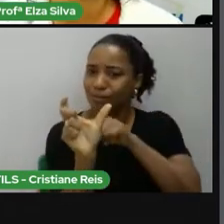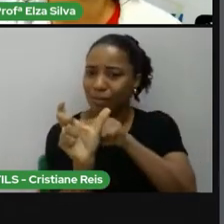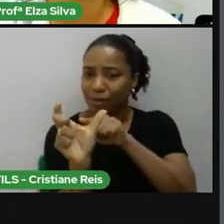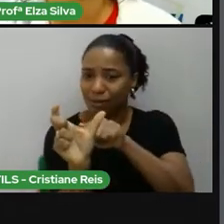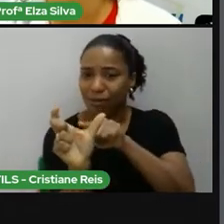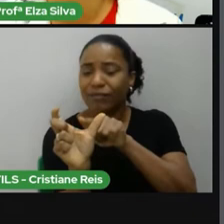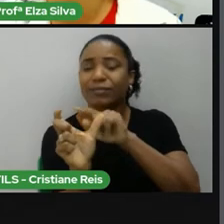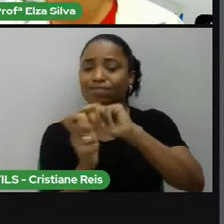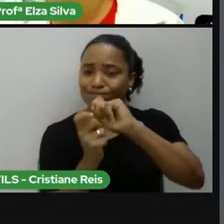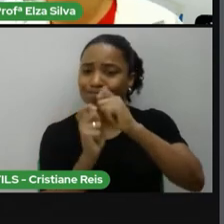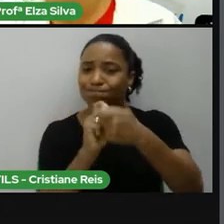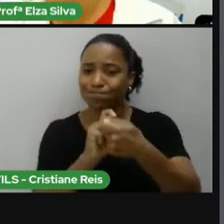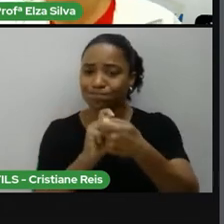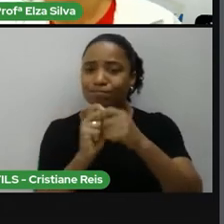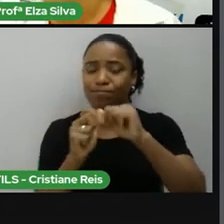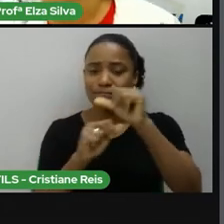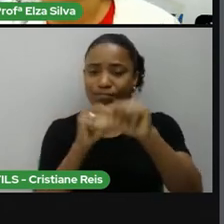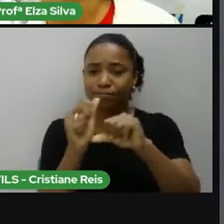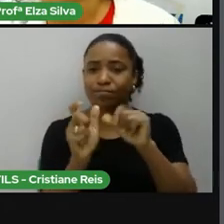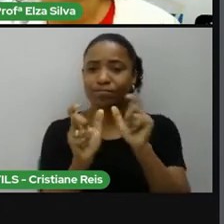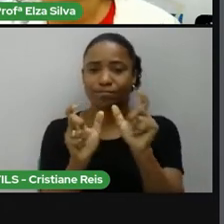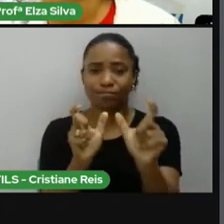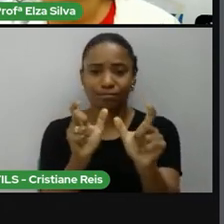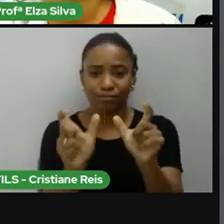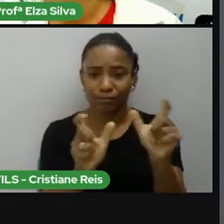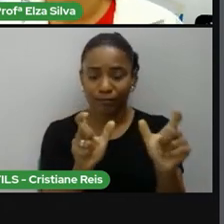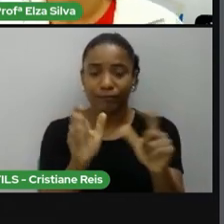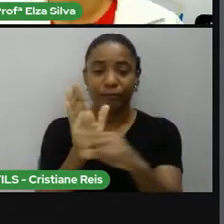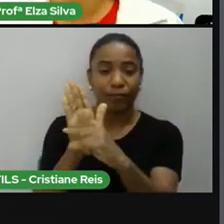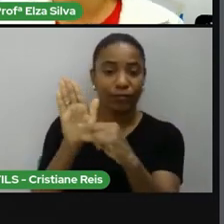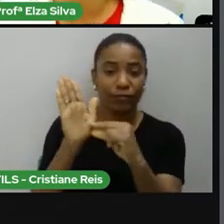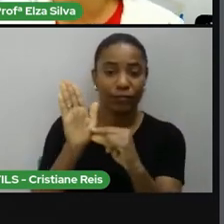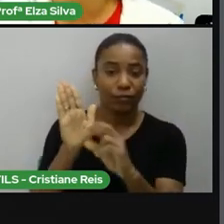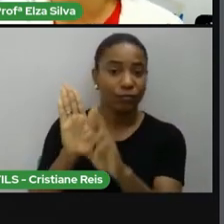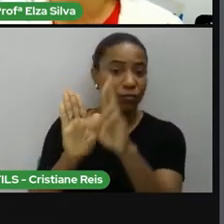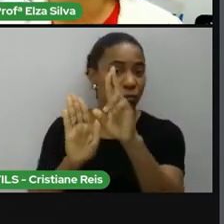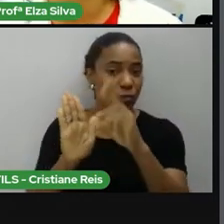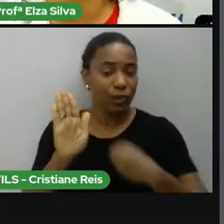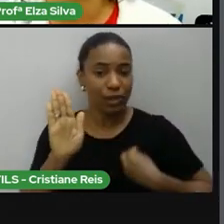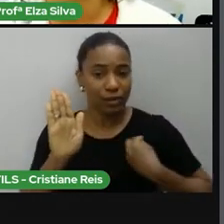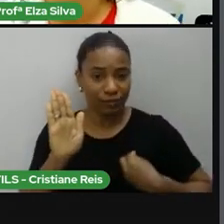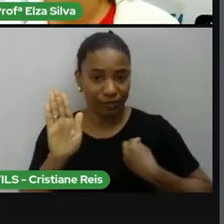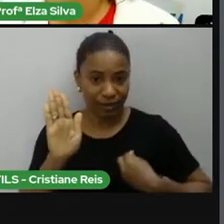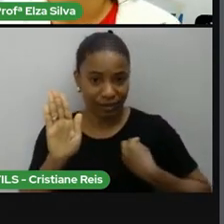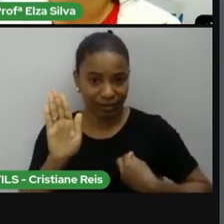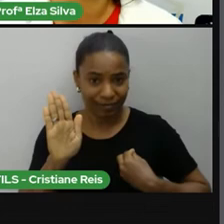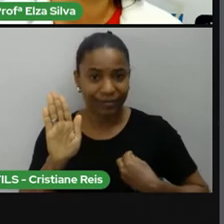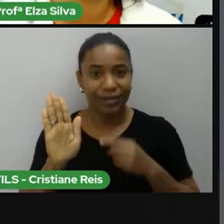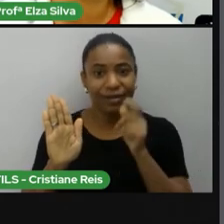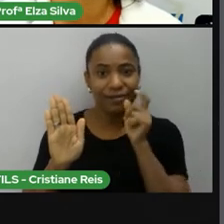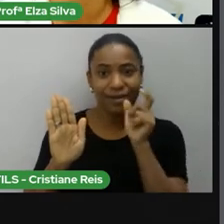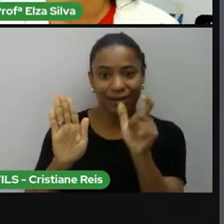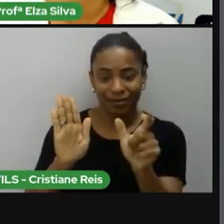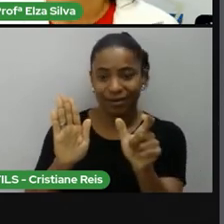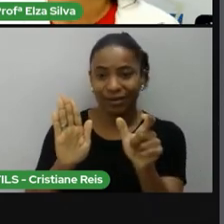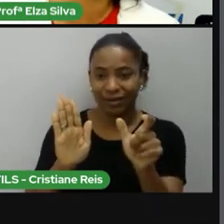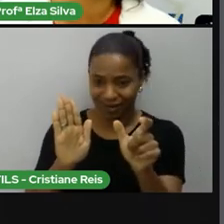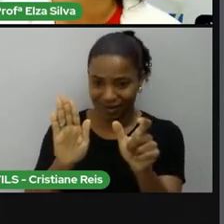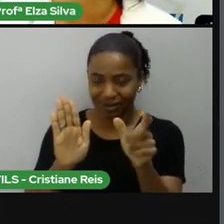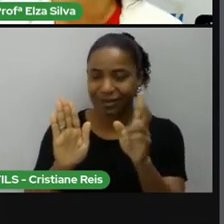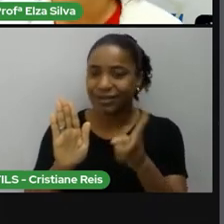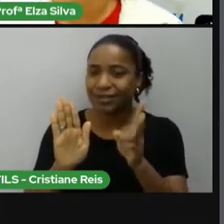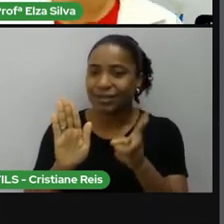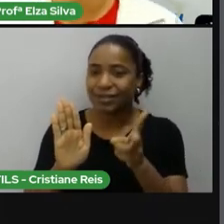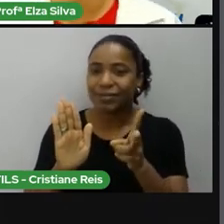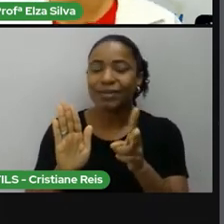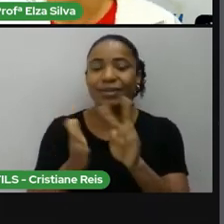expressões nos textos biográficos. The day before yesterday anteontem que é uma expressão